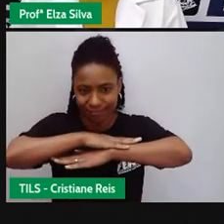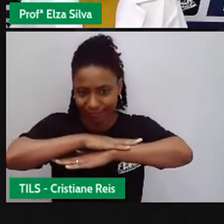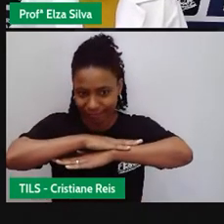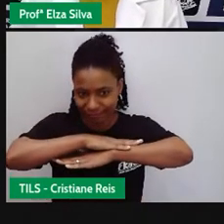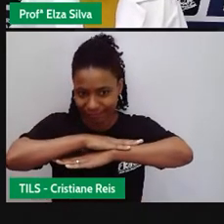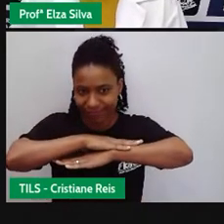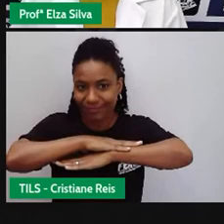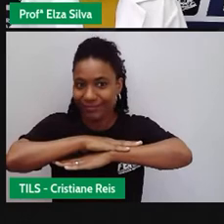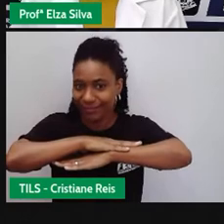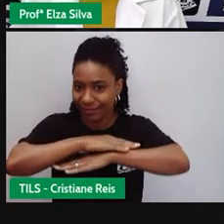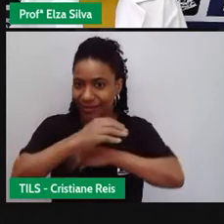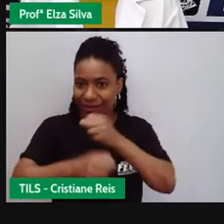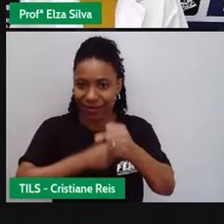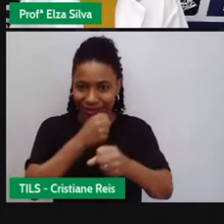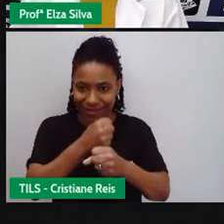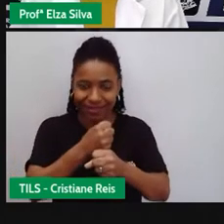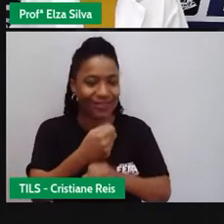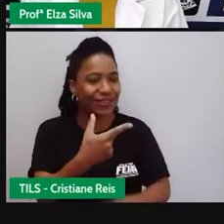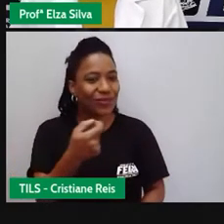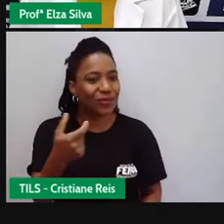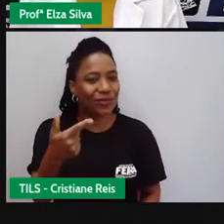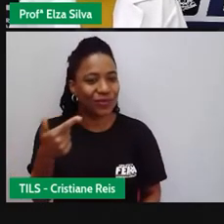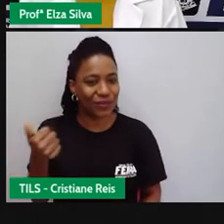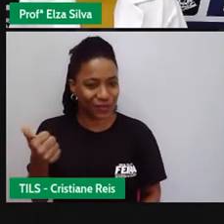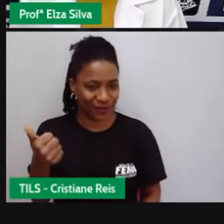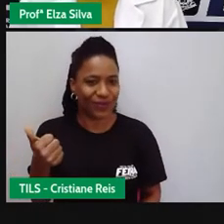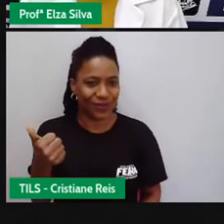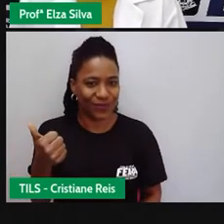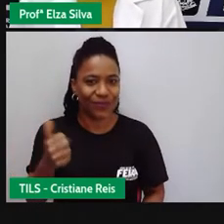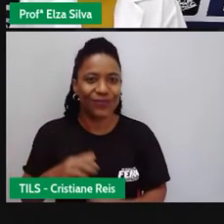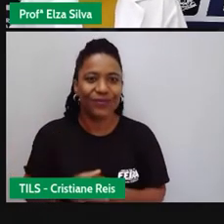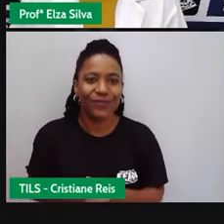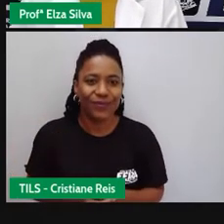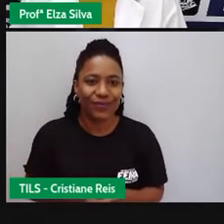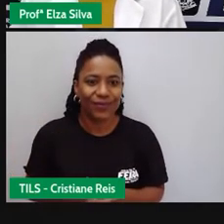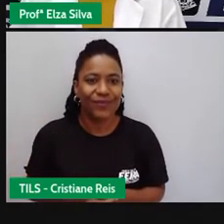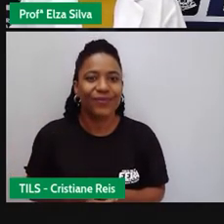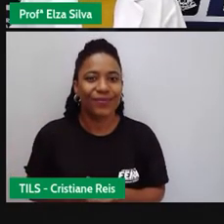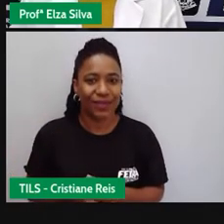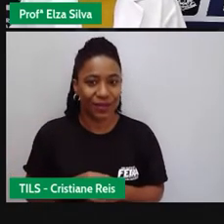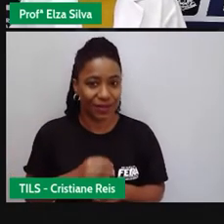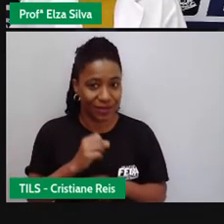Foi produzido este ano. 2021, 2021.